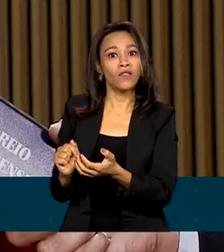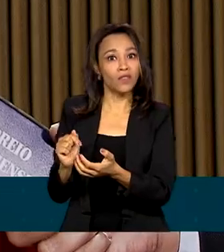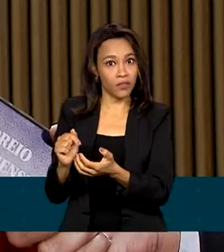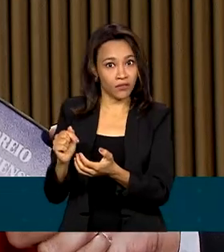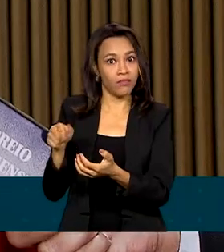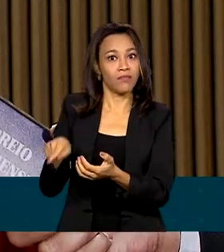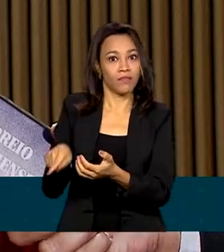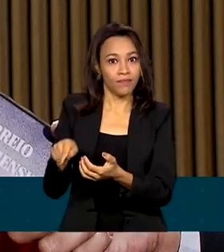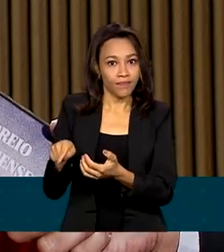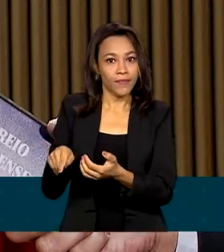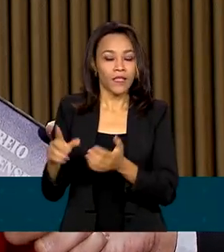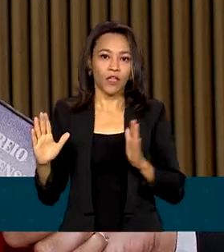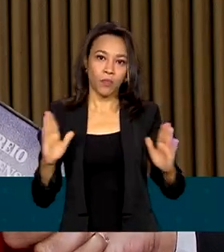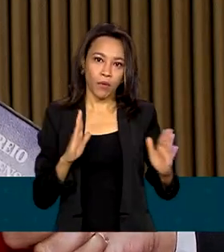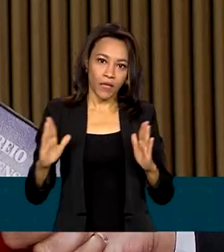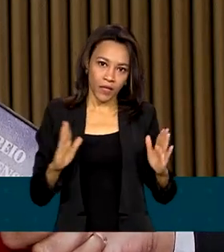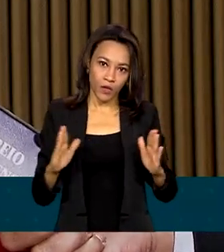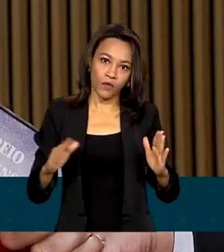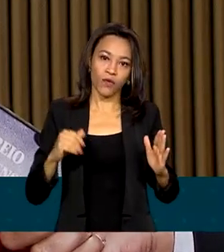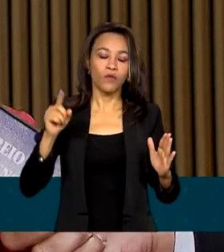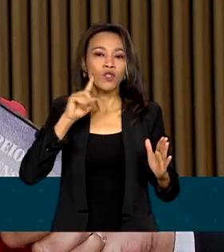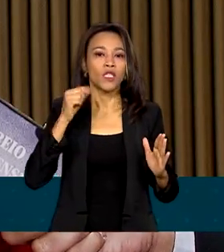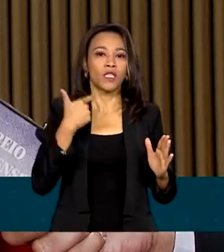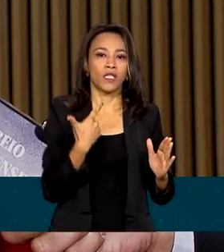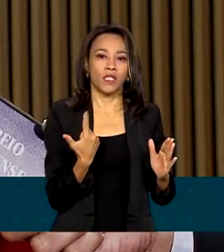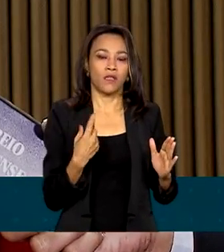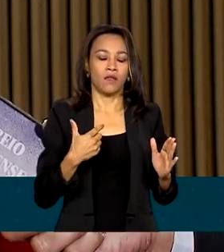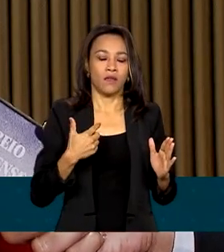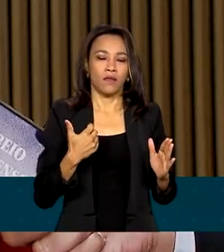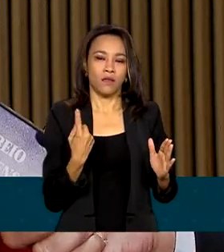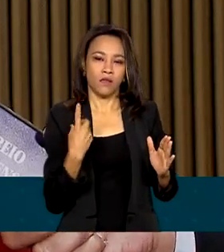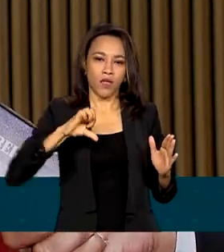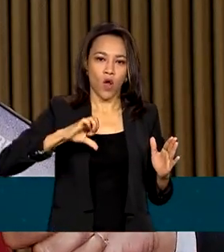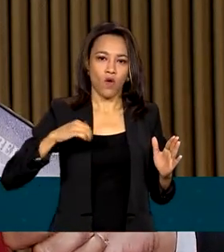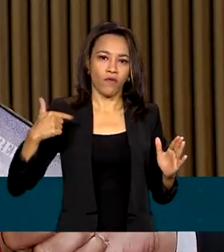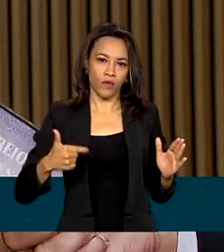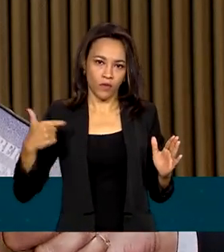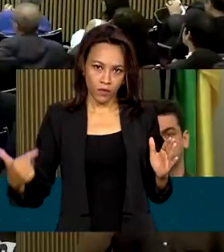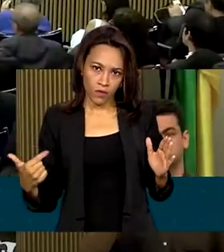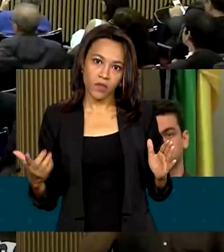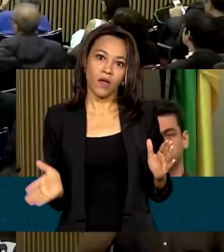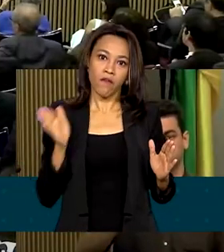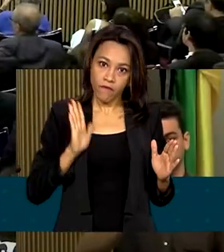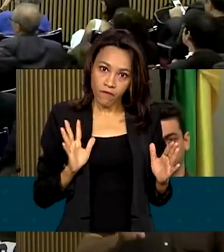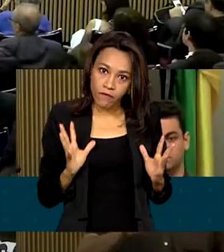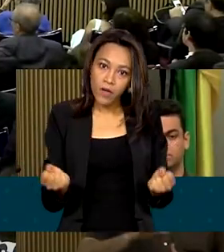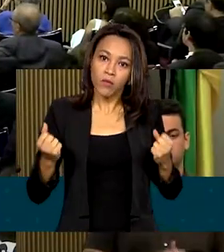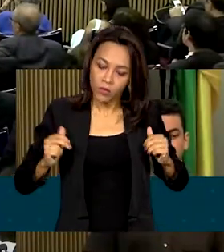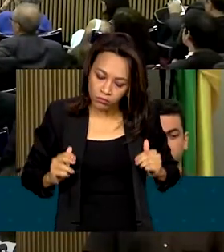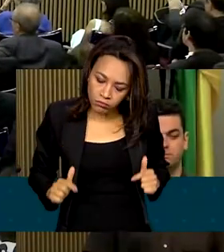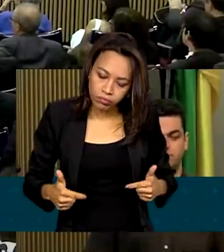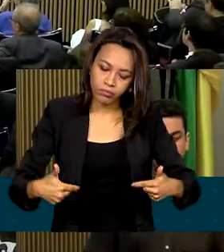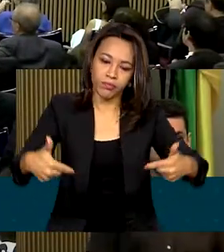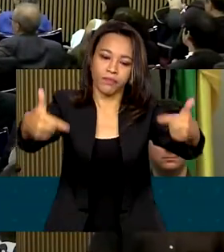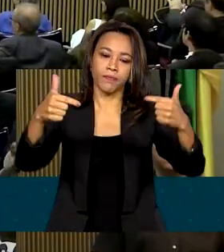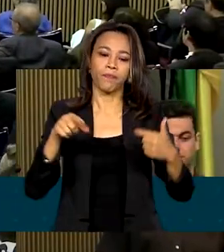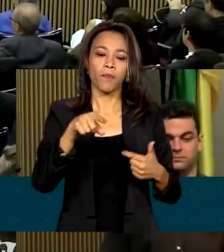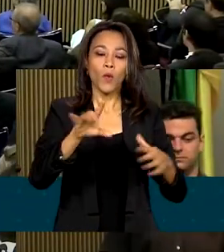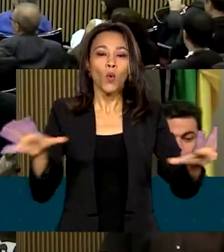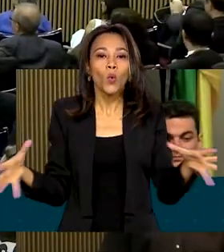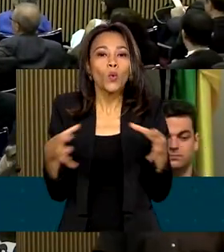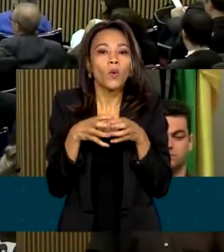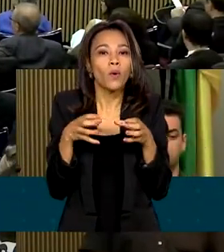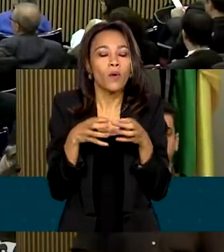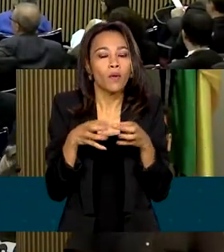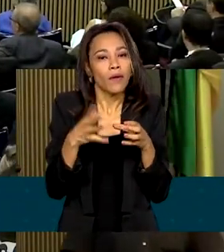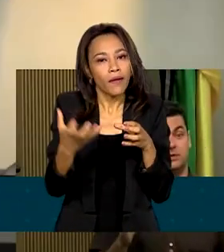seu ápice no período 1922. Mas vamos também avançar. A comissão pretende revisar mais de 4